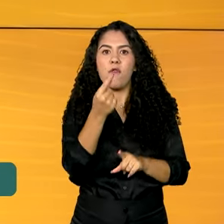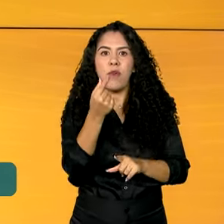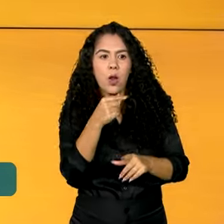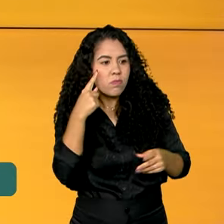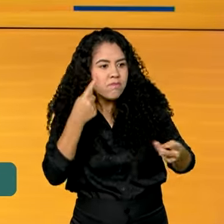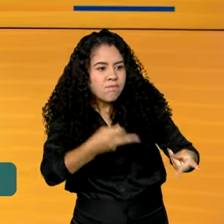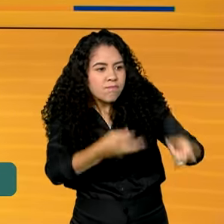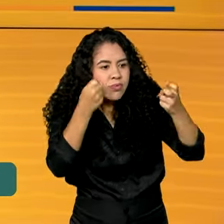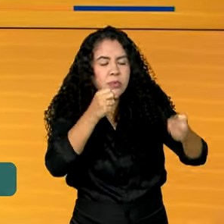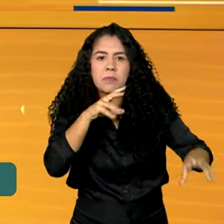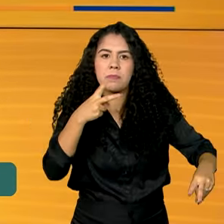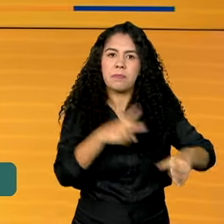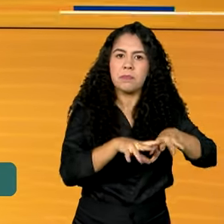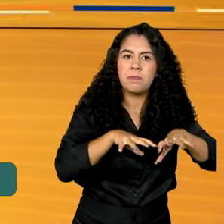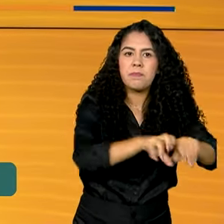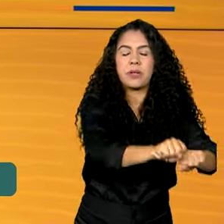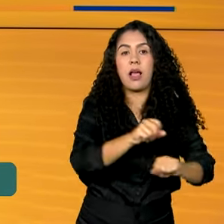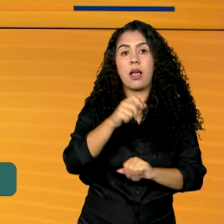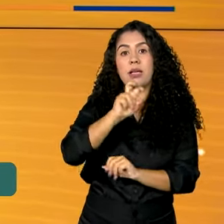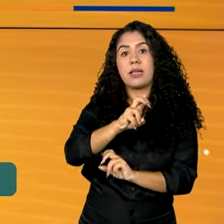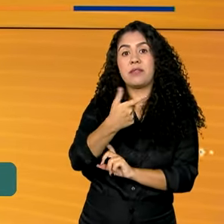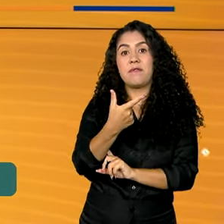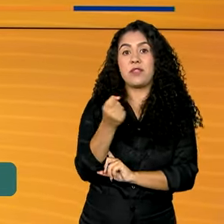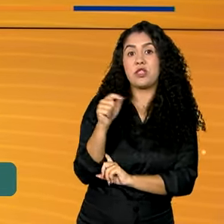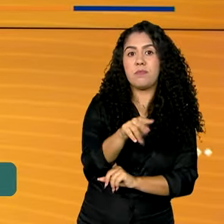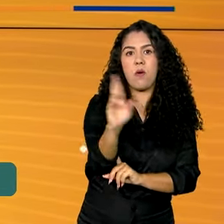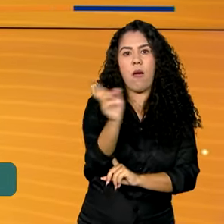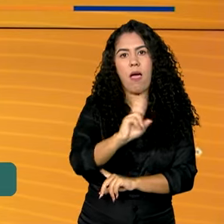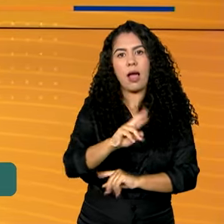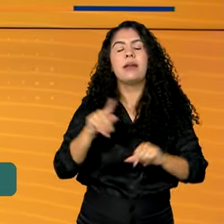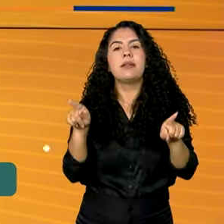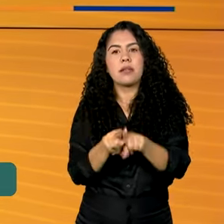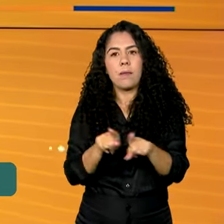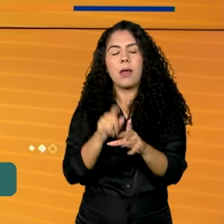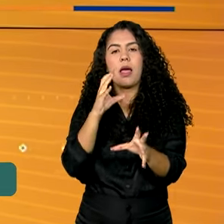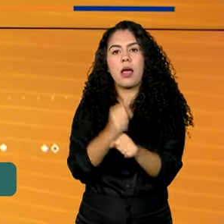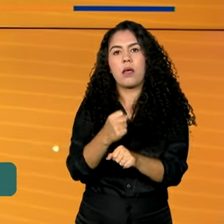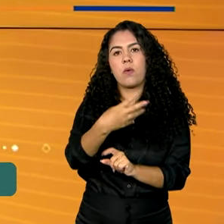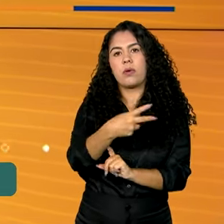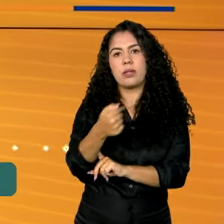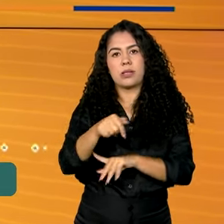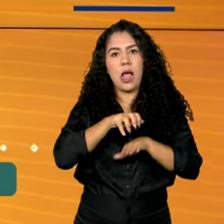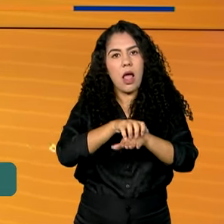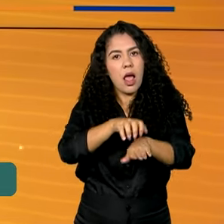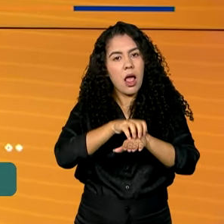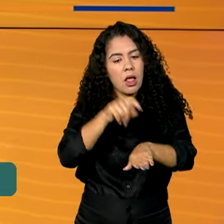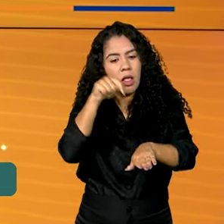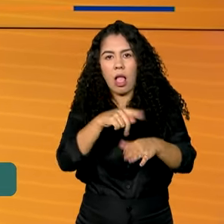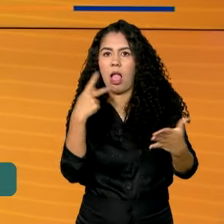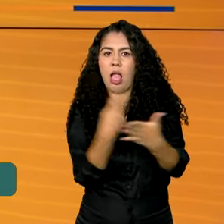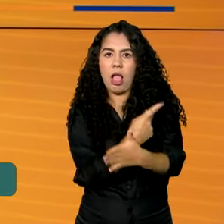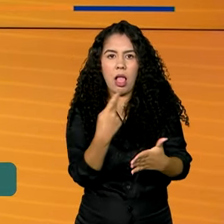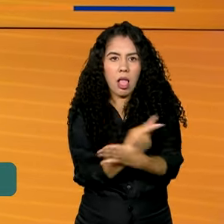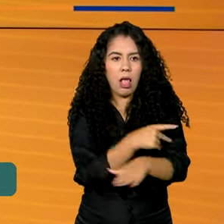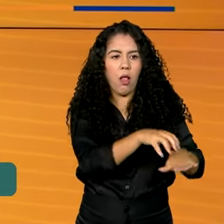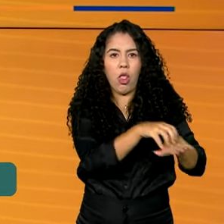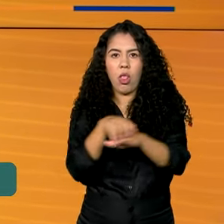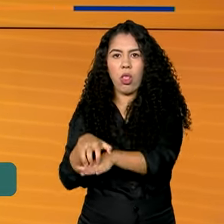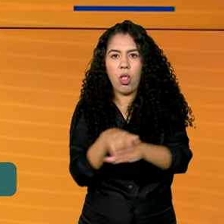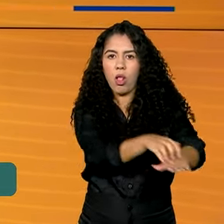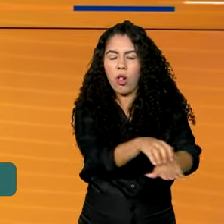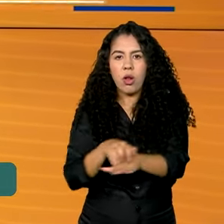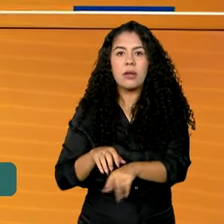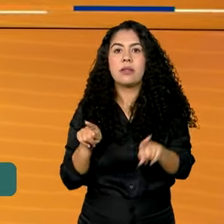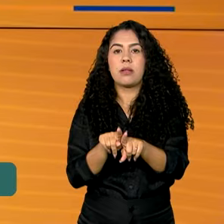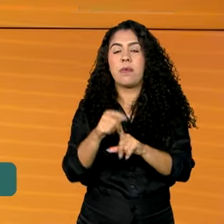de 520 mil reais. Teve ainda a apreensão de 47 veículos que faziam transporte irregular de eleitores e de 28